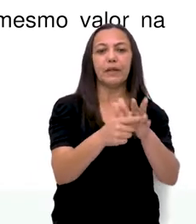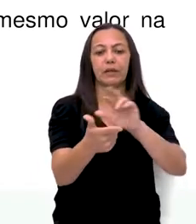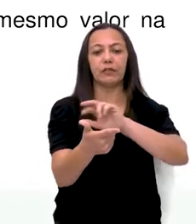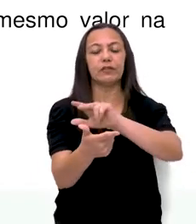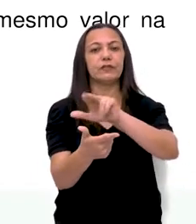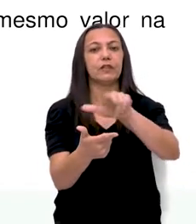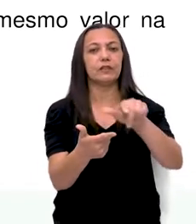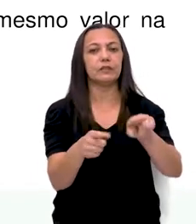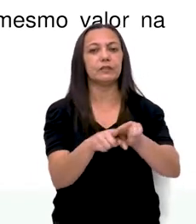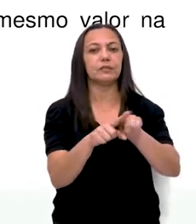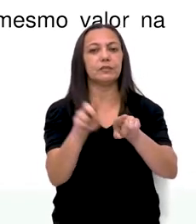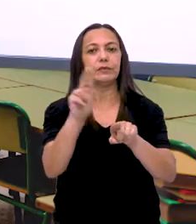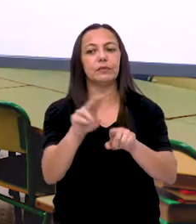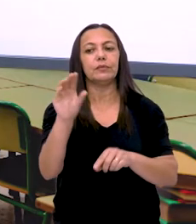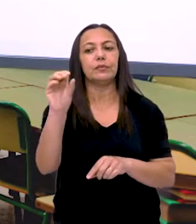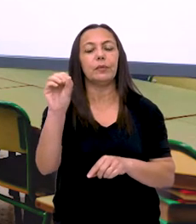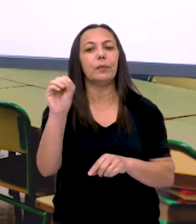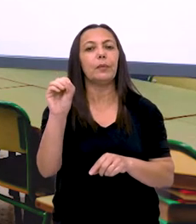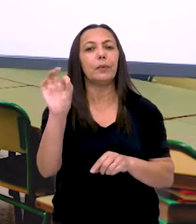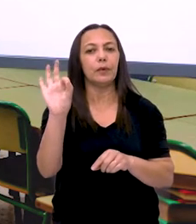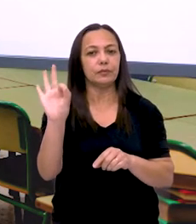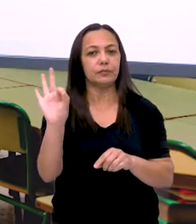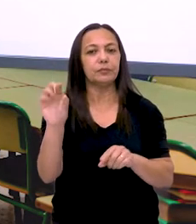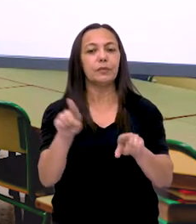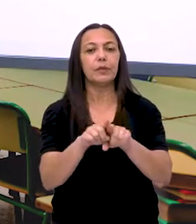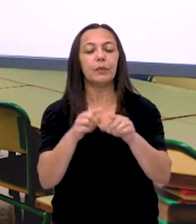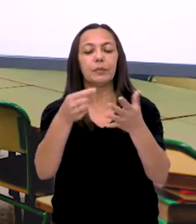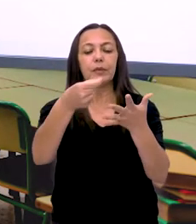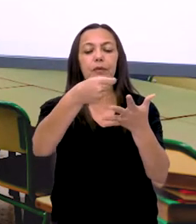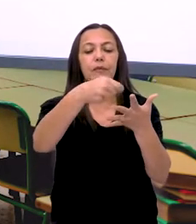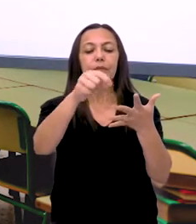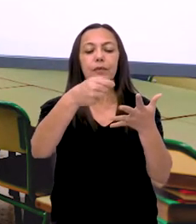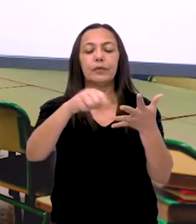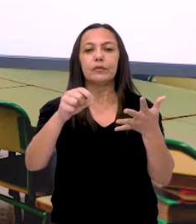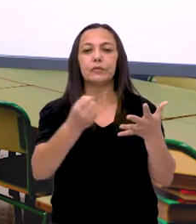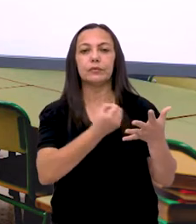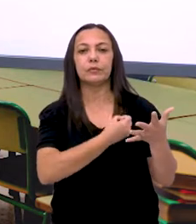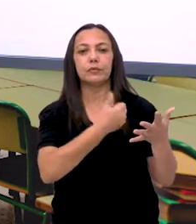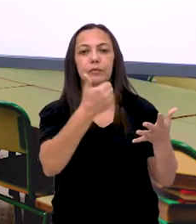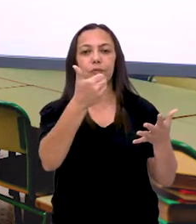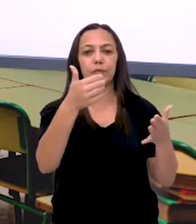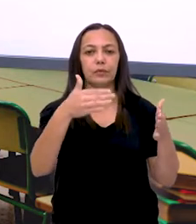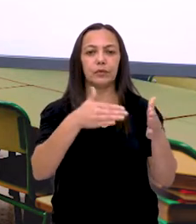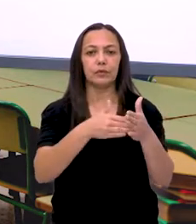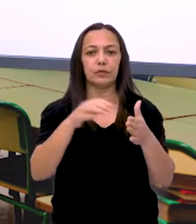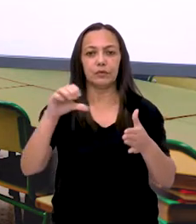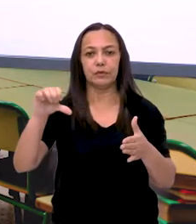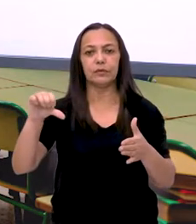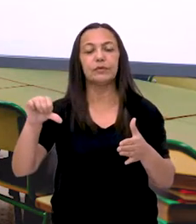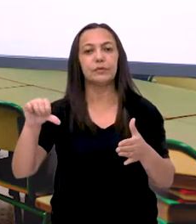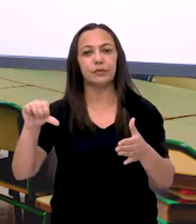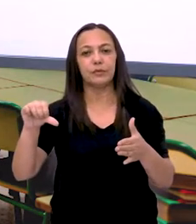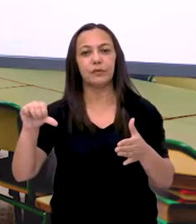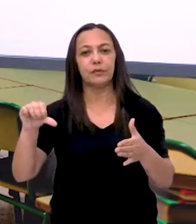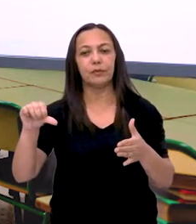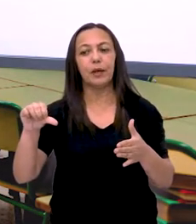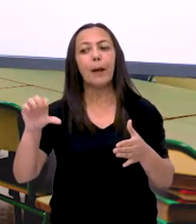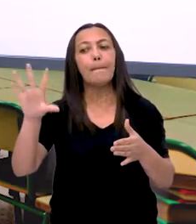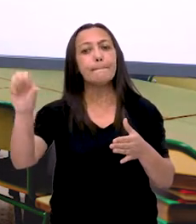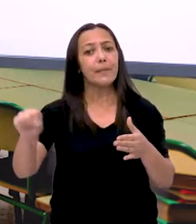cédulas e moedas. Iremos fazer as correções das questões de 1 a 9.